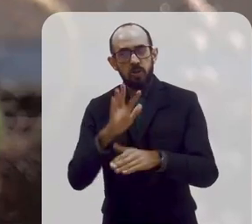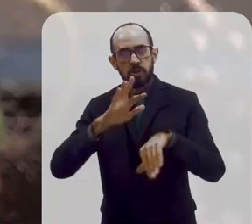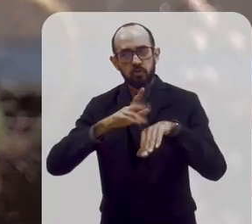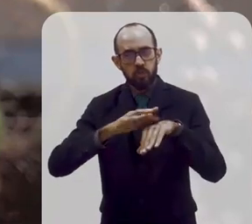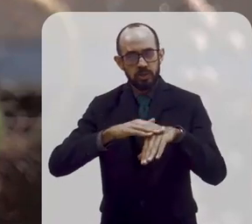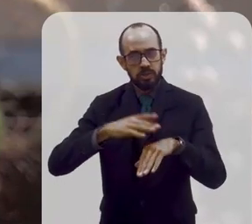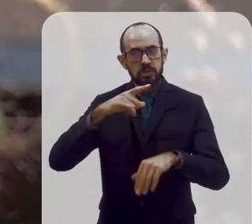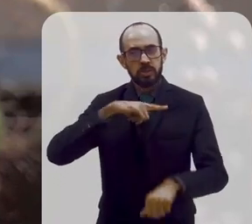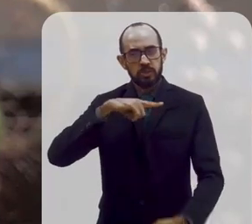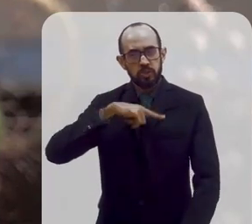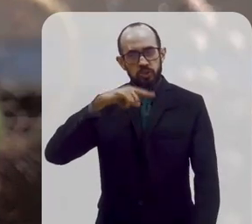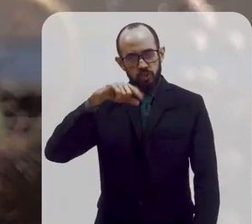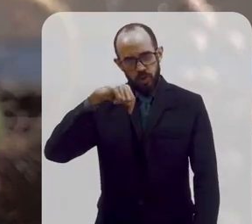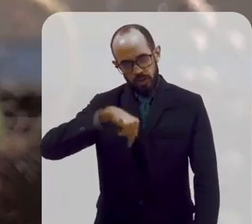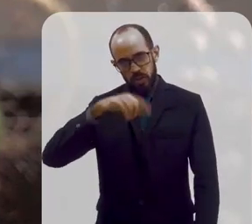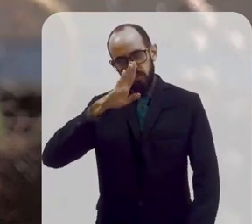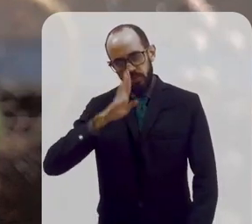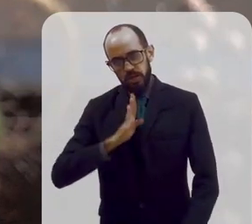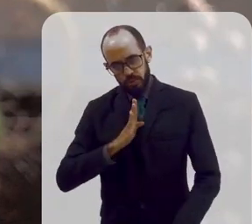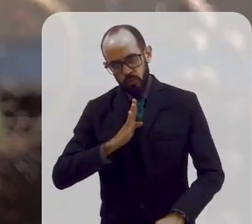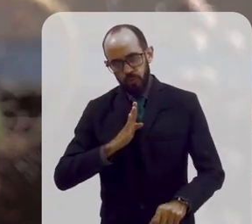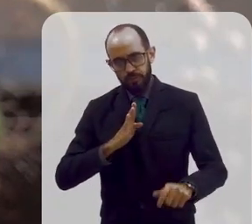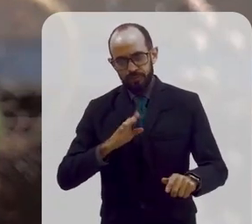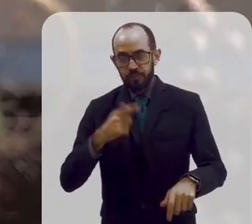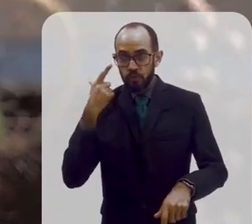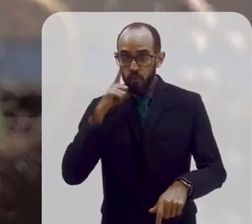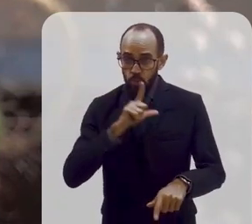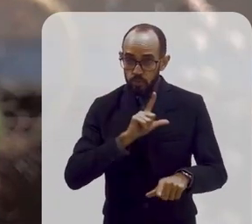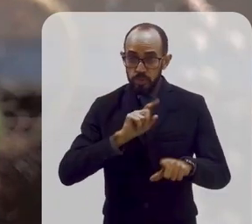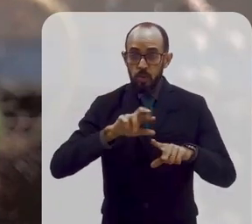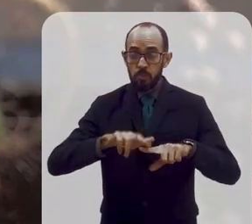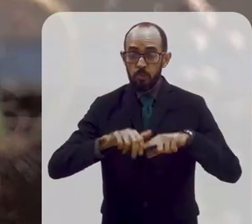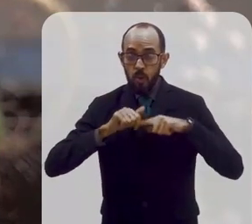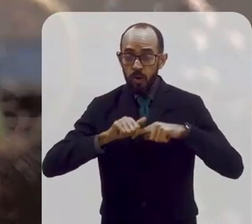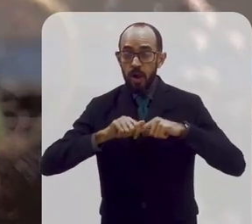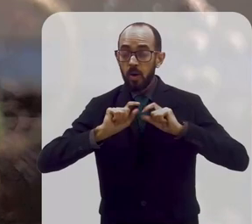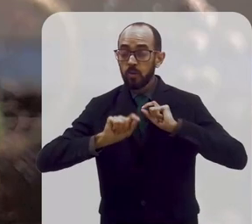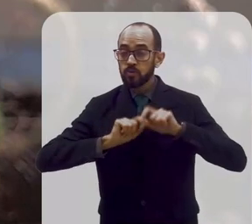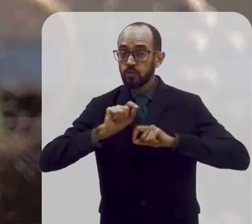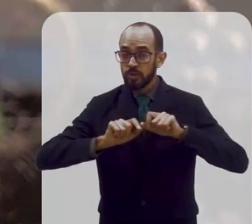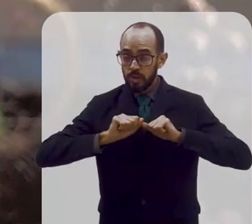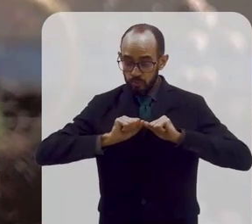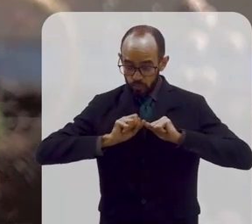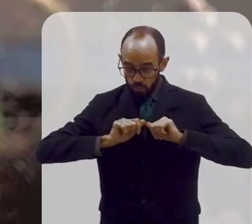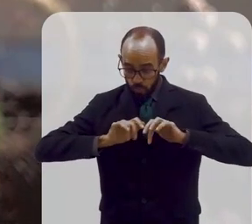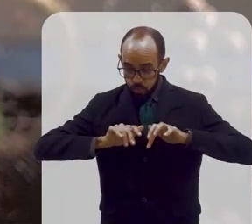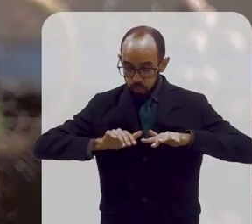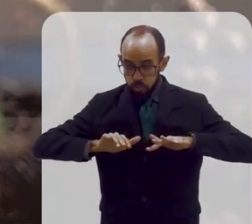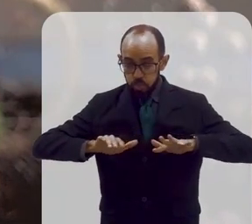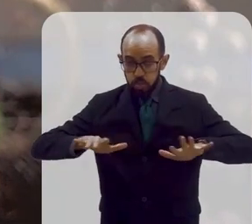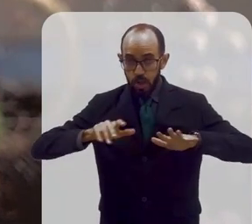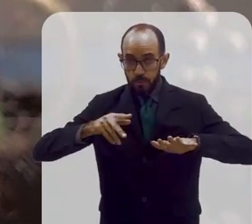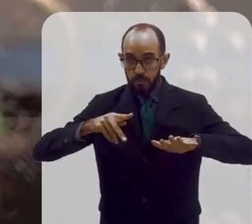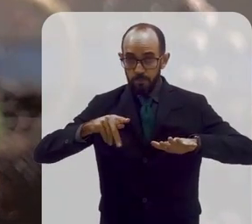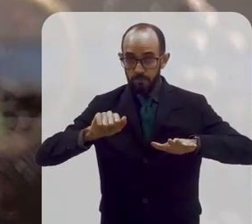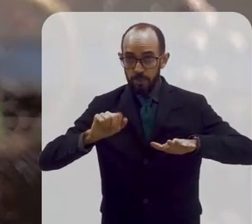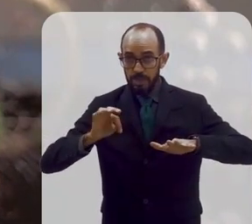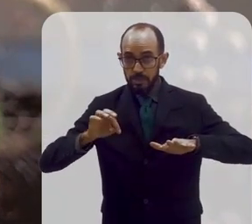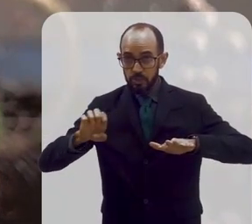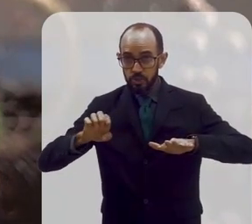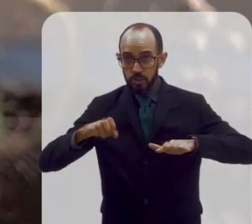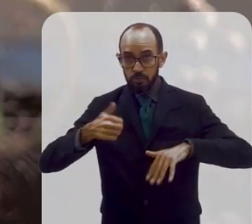que assolavam o país. Isso foi possível por causa de um surto de peste bubônica, em